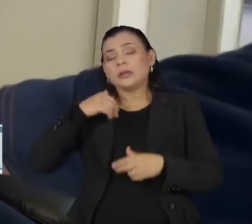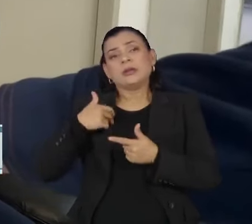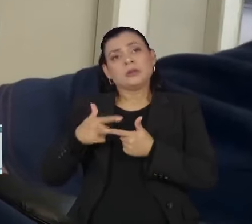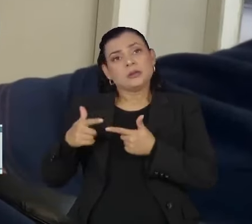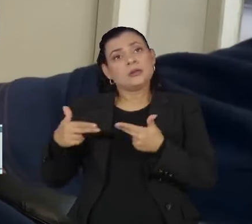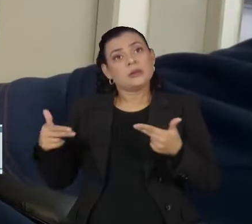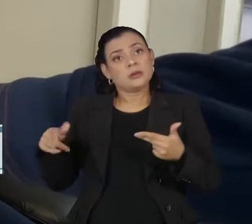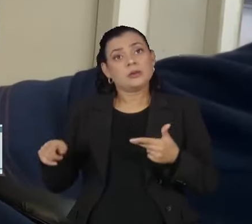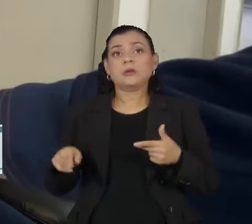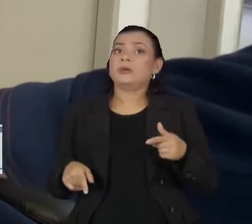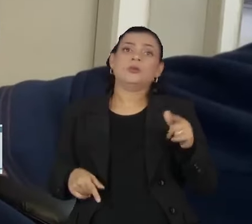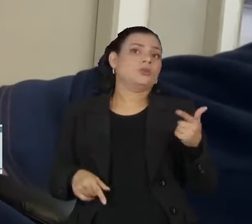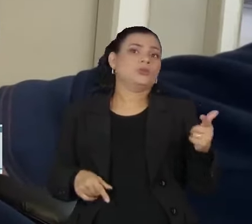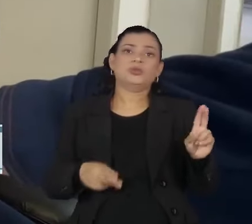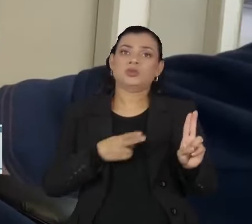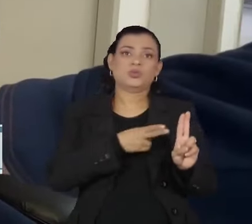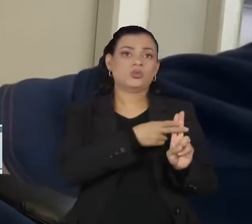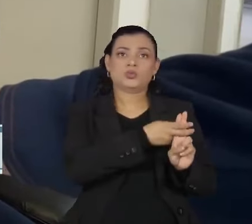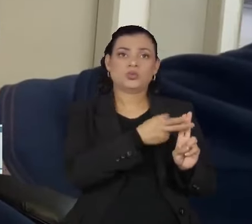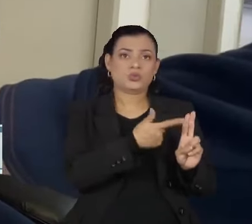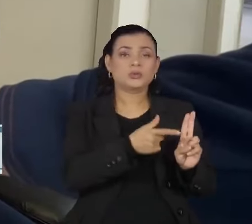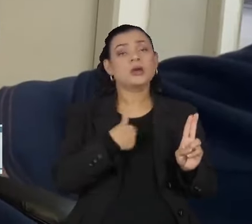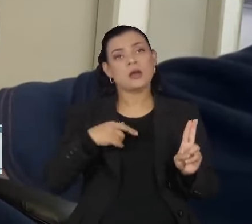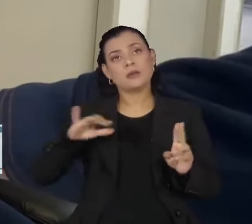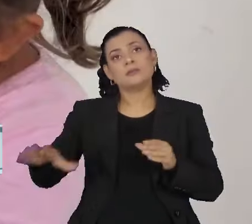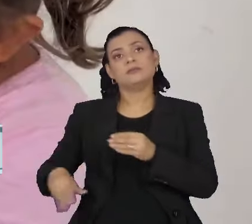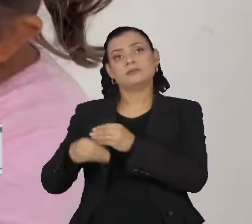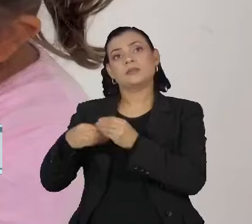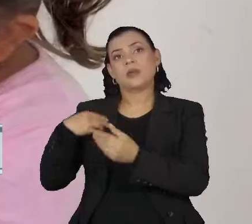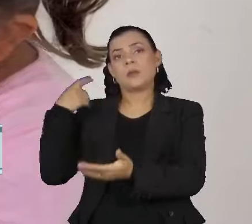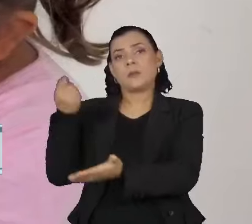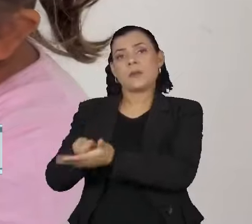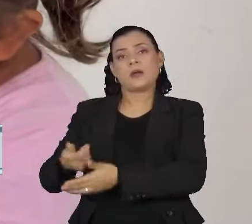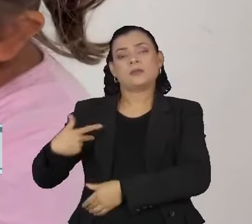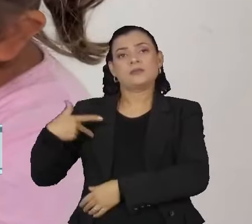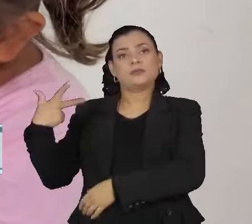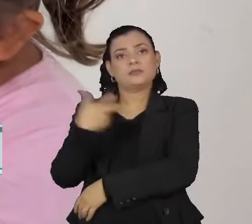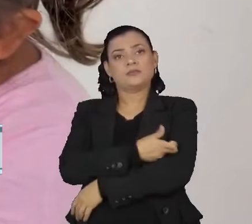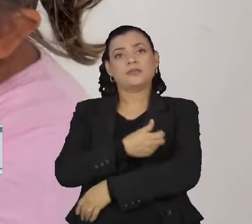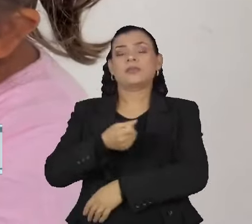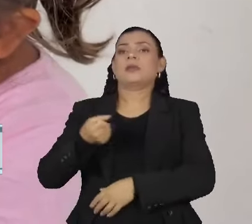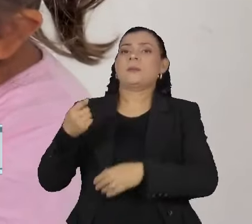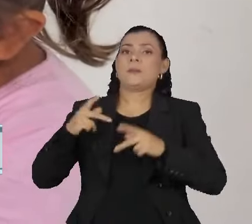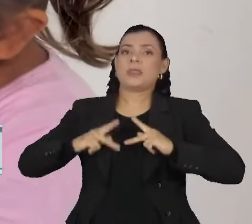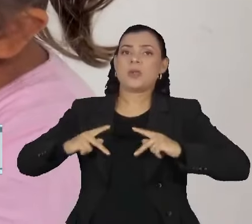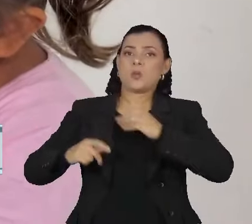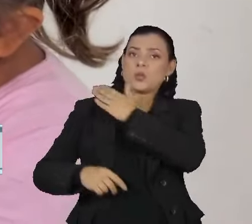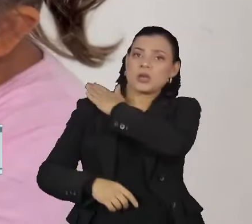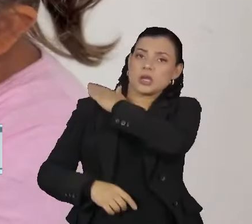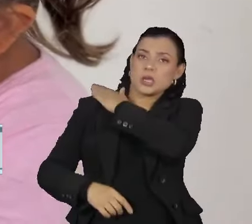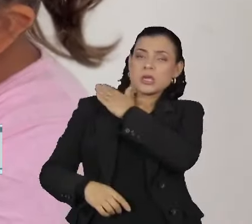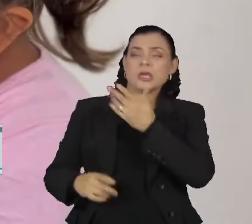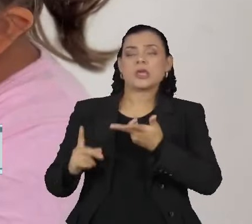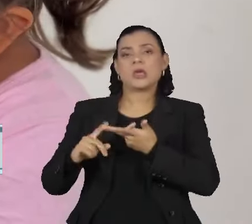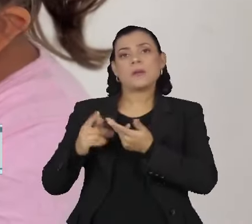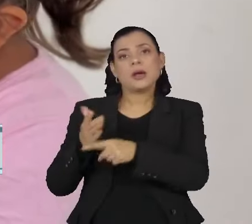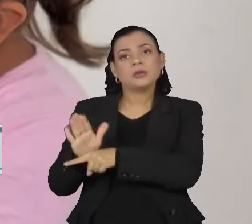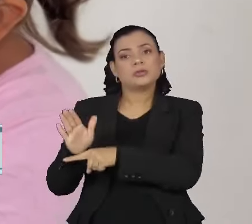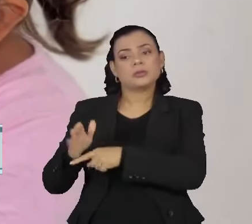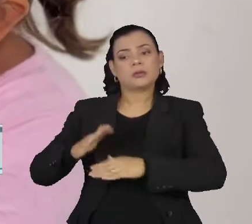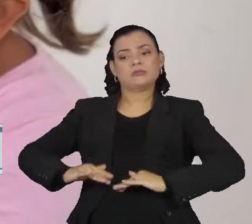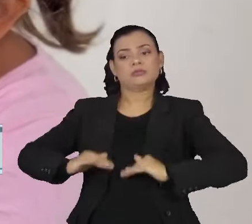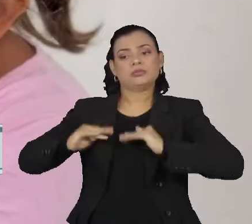não tem um serviço público. Então, acabei pagando da pneumonia, para poder fortalecer um pouquinho